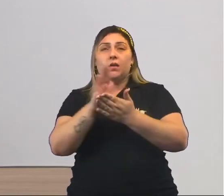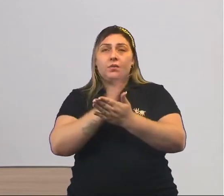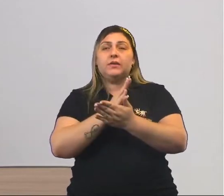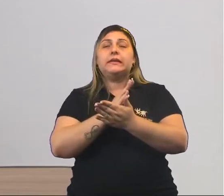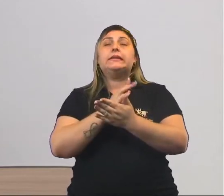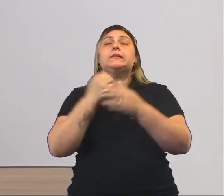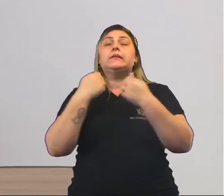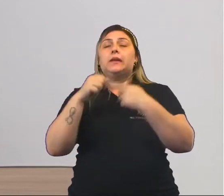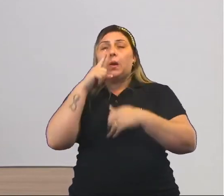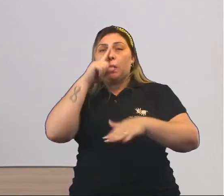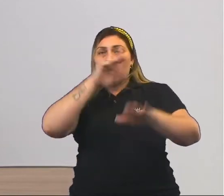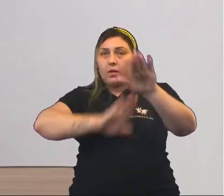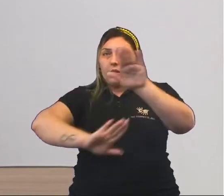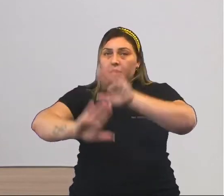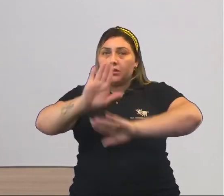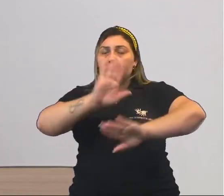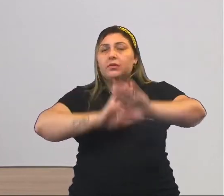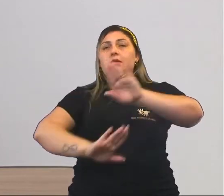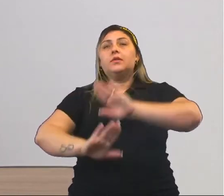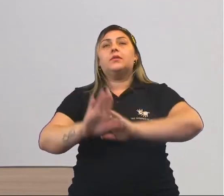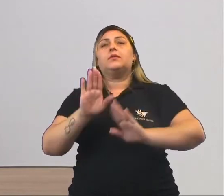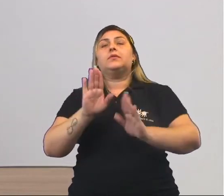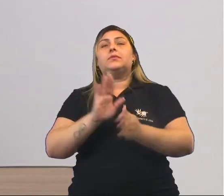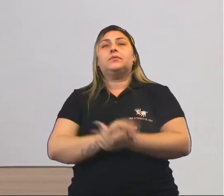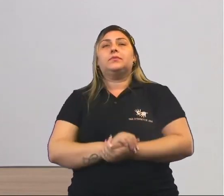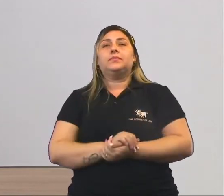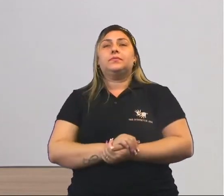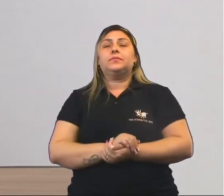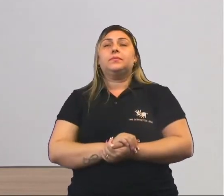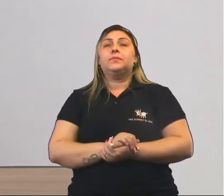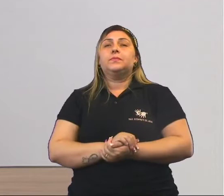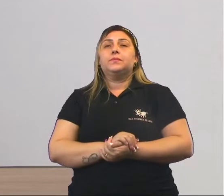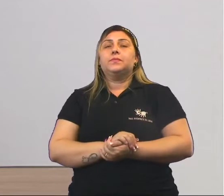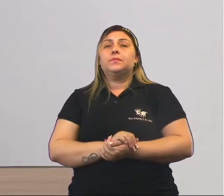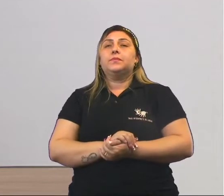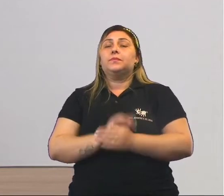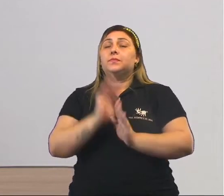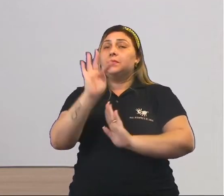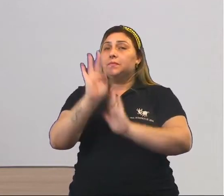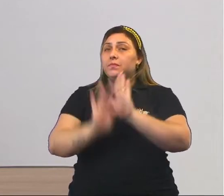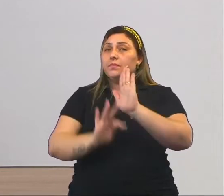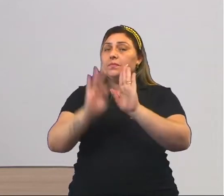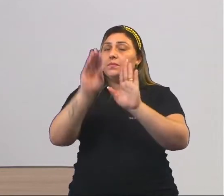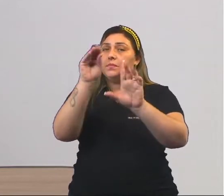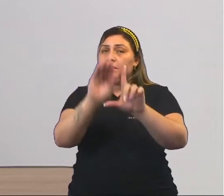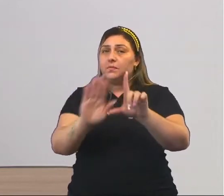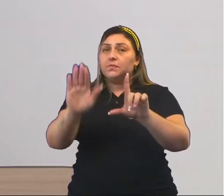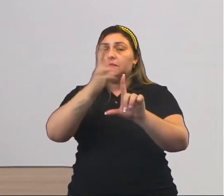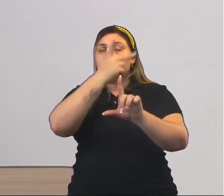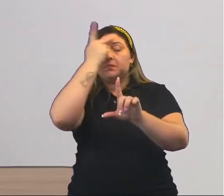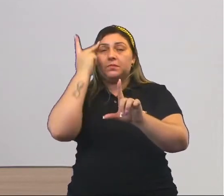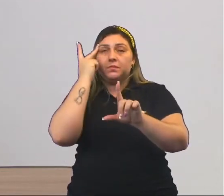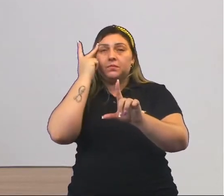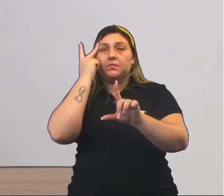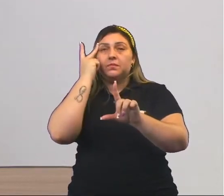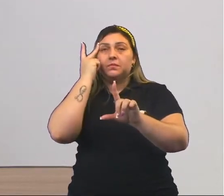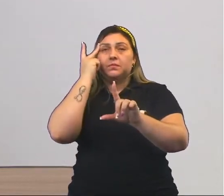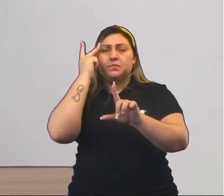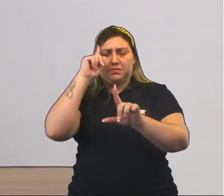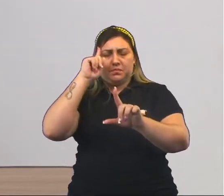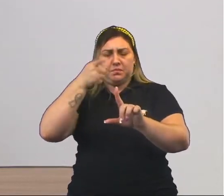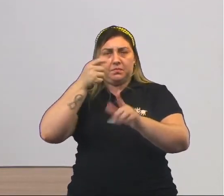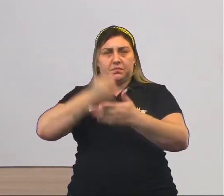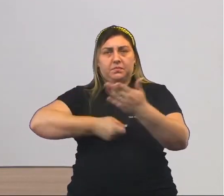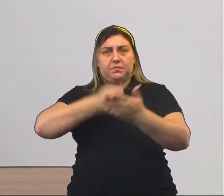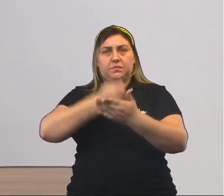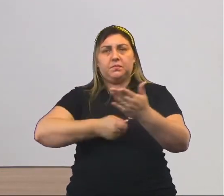A gente tem que ter esse cuidado por causa que aí, como a gente vê nesse trecho do texto, que a gente está compartilhando aqui, pessoas que eram obrigadas, já